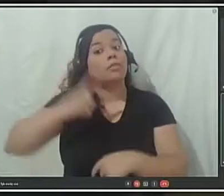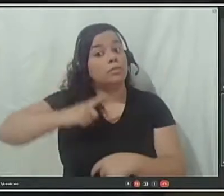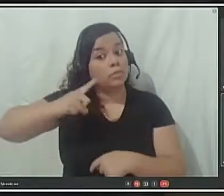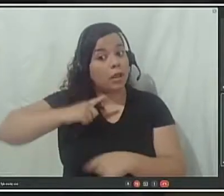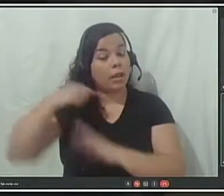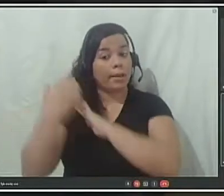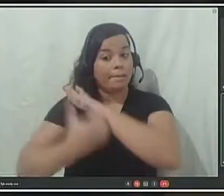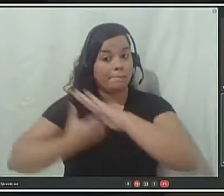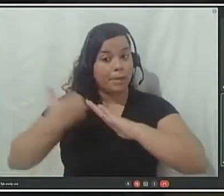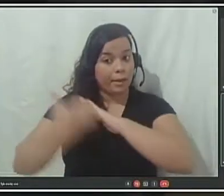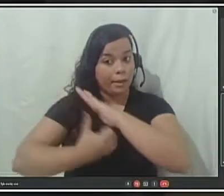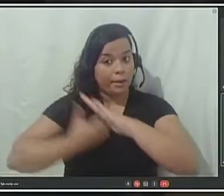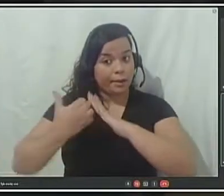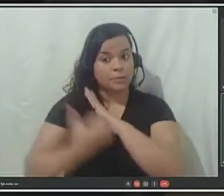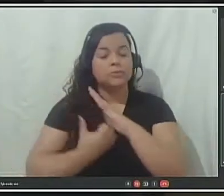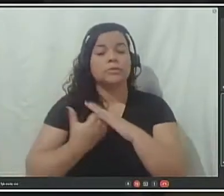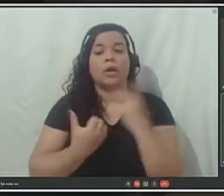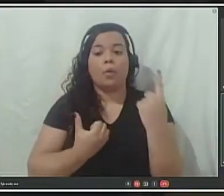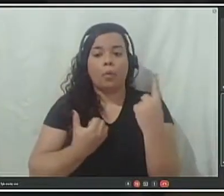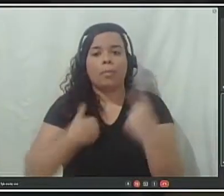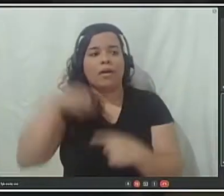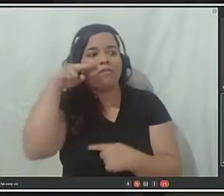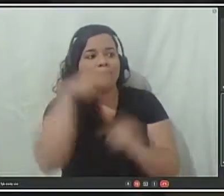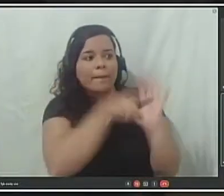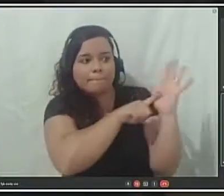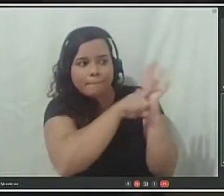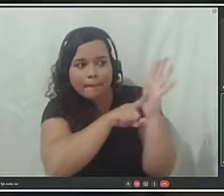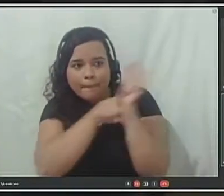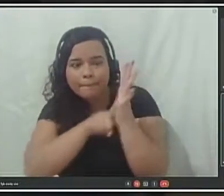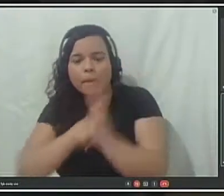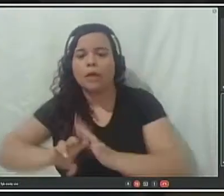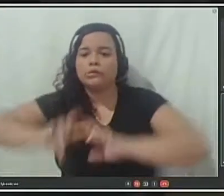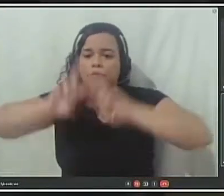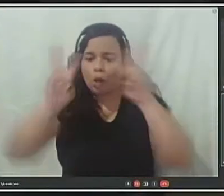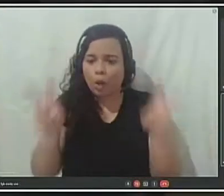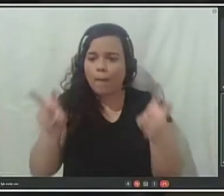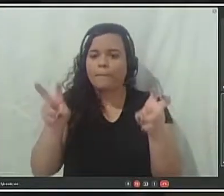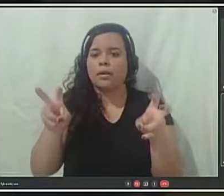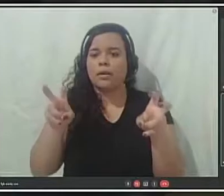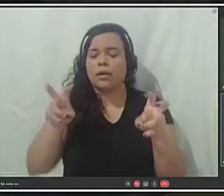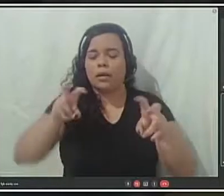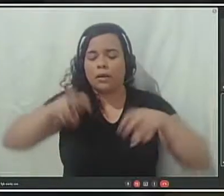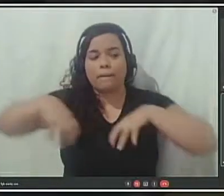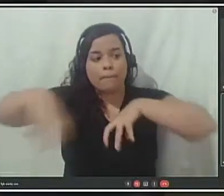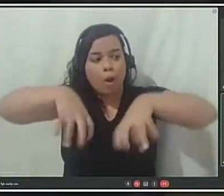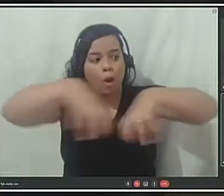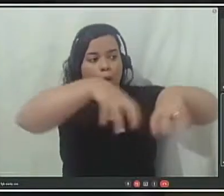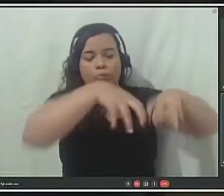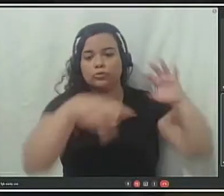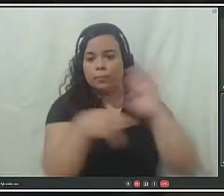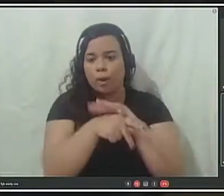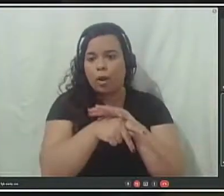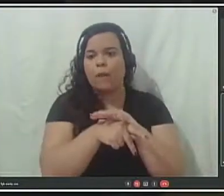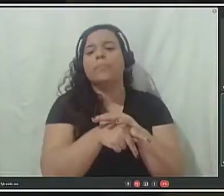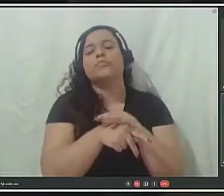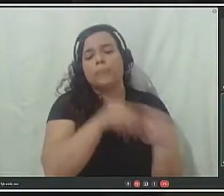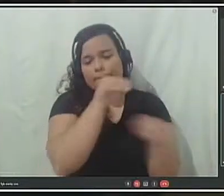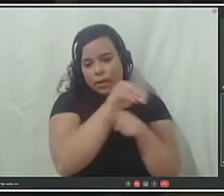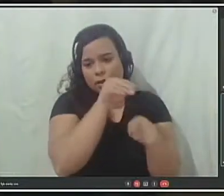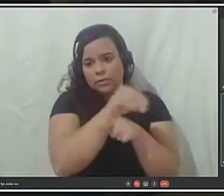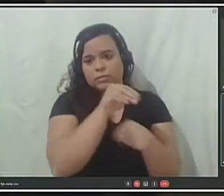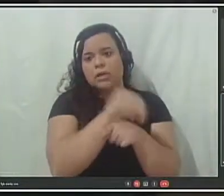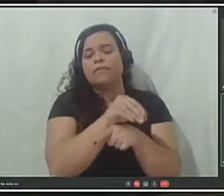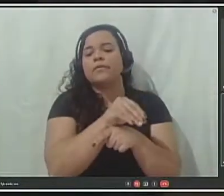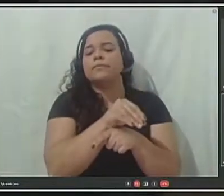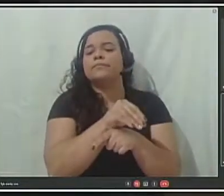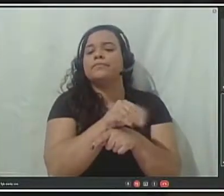em relação aos pontos de preservação, que está retirando parte do São